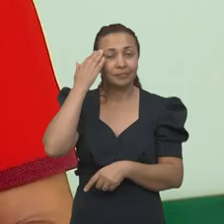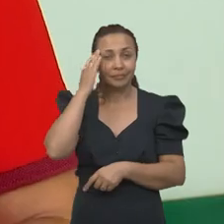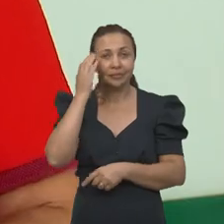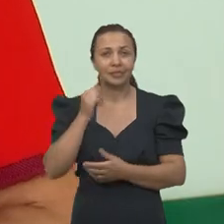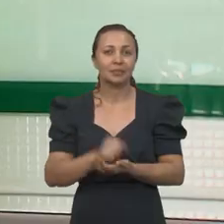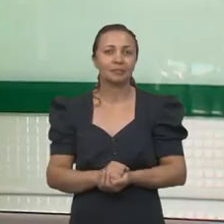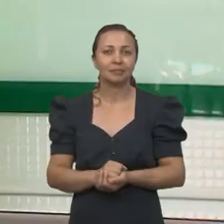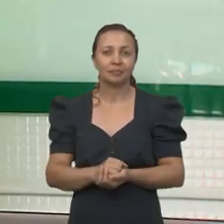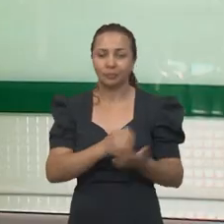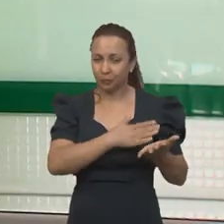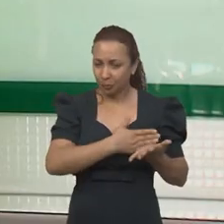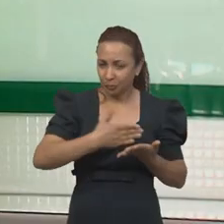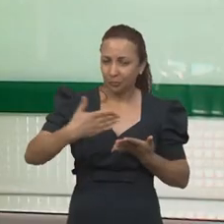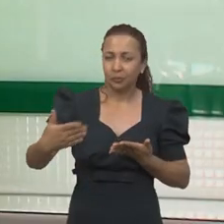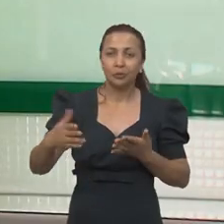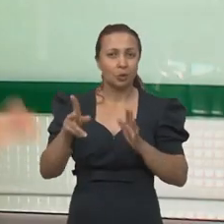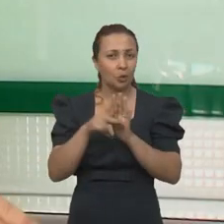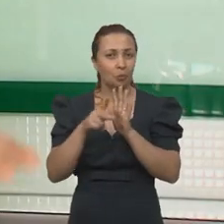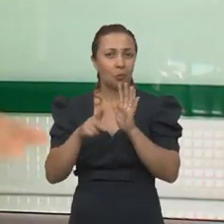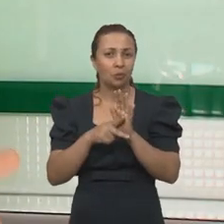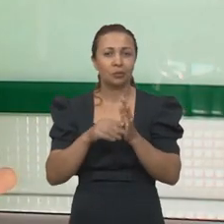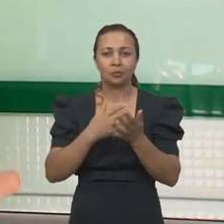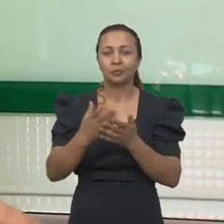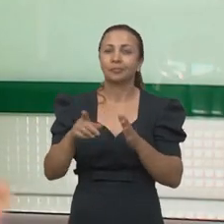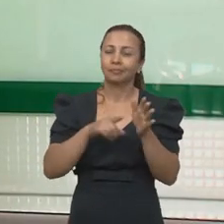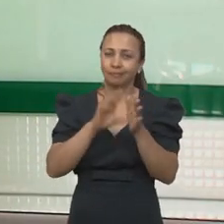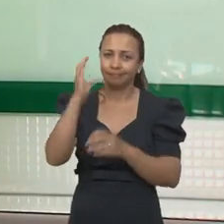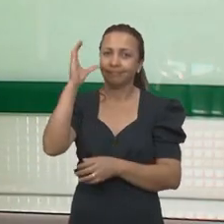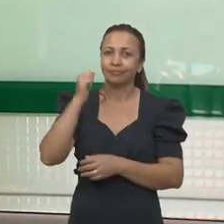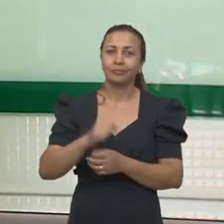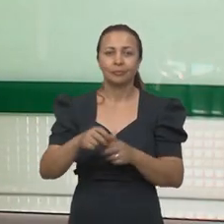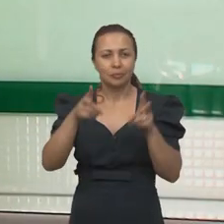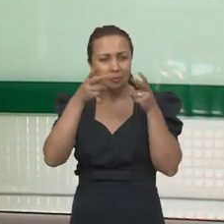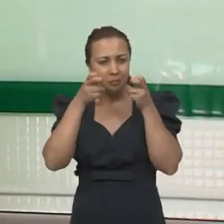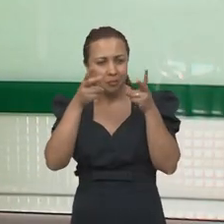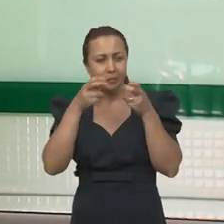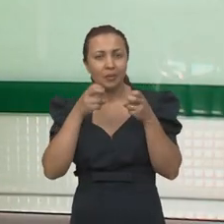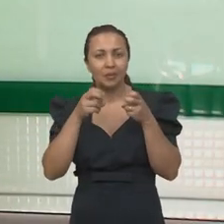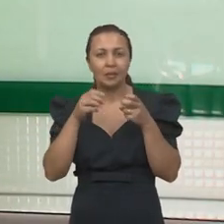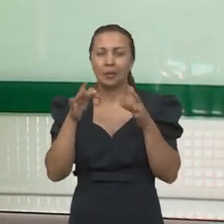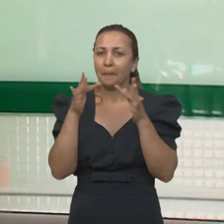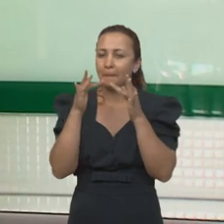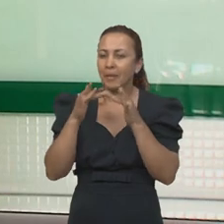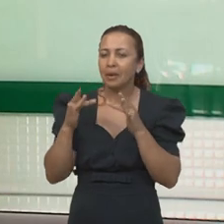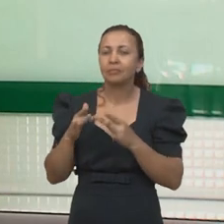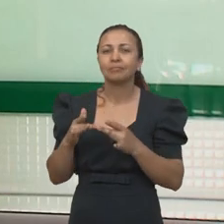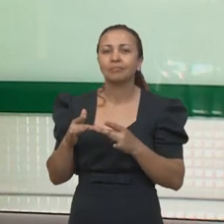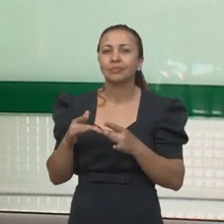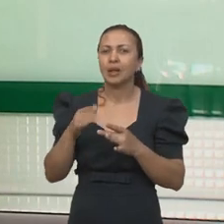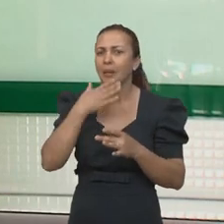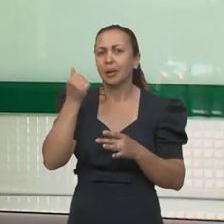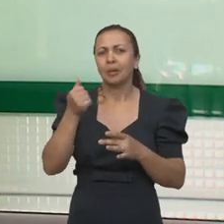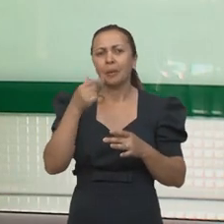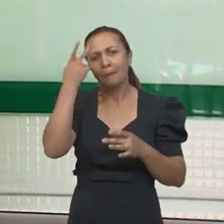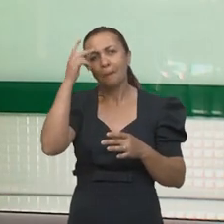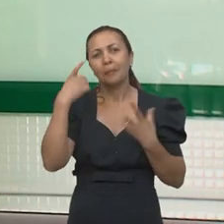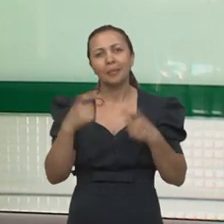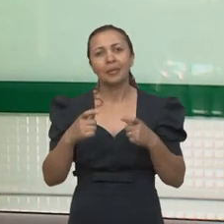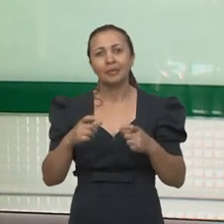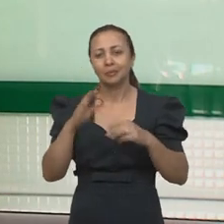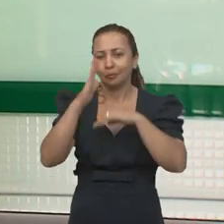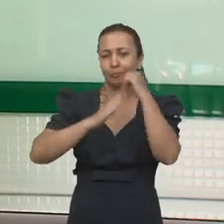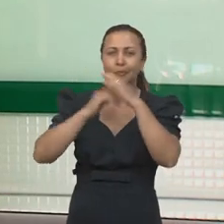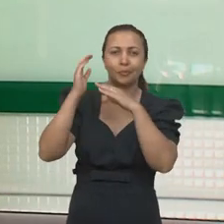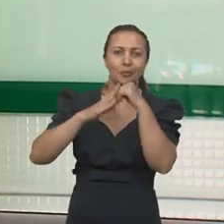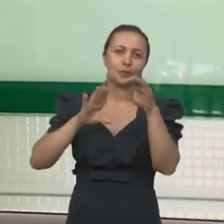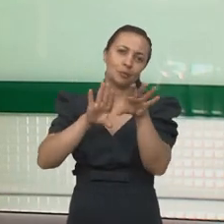compreender o assunto. A partir desse projeto de iniciação científica, pude perceber quais são as minhas afinidades, para onde eu devo